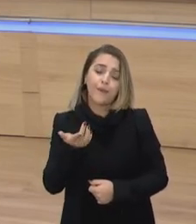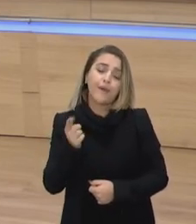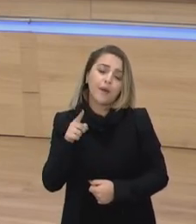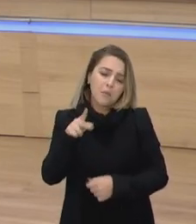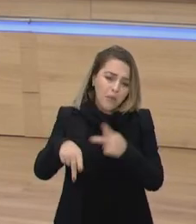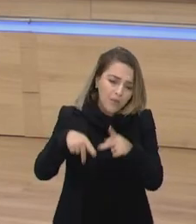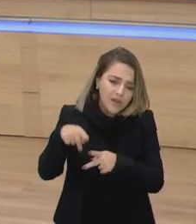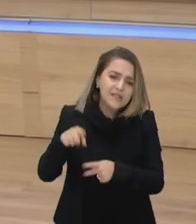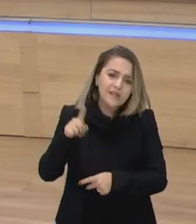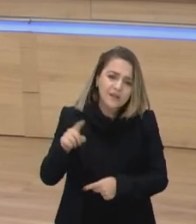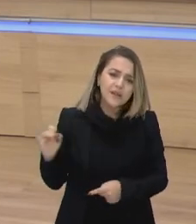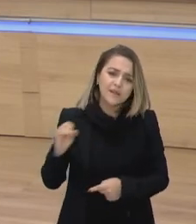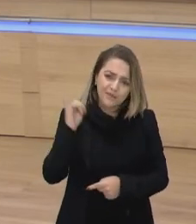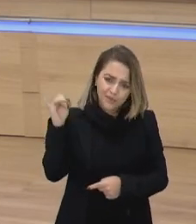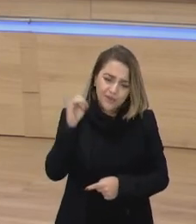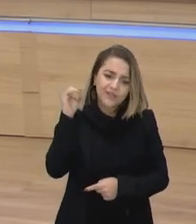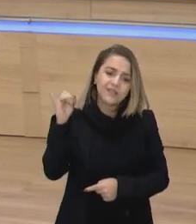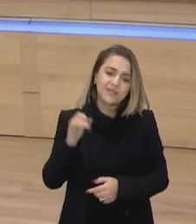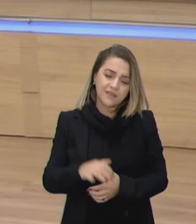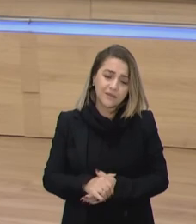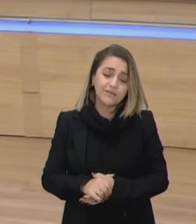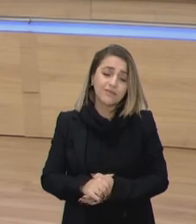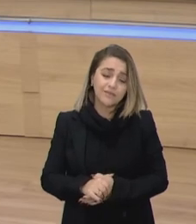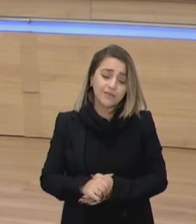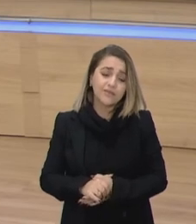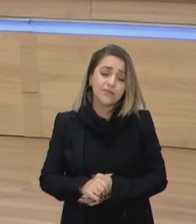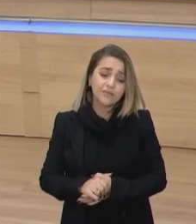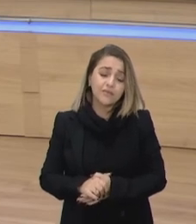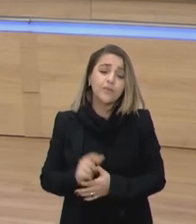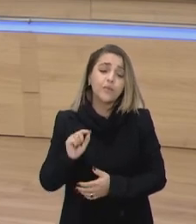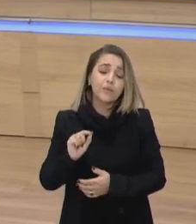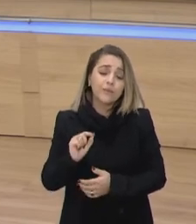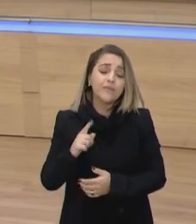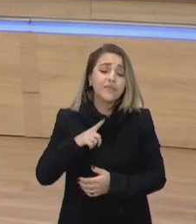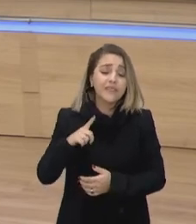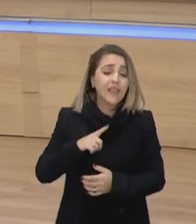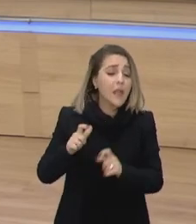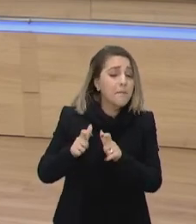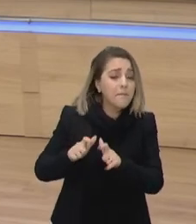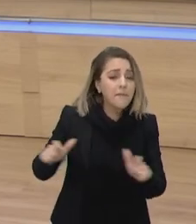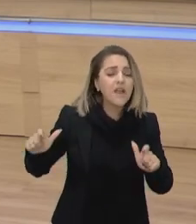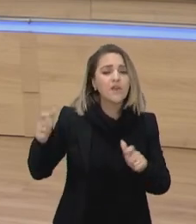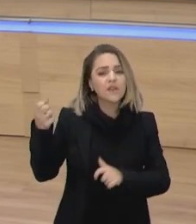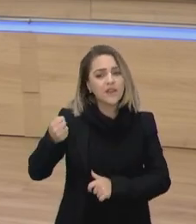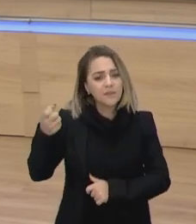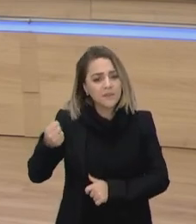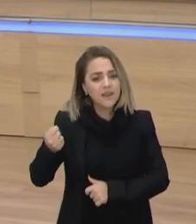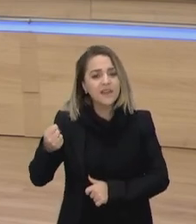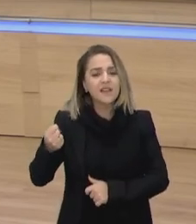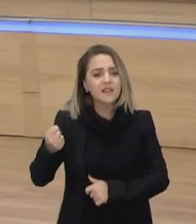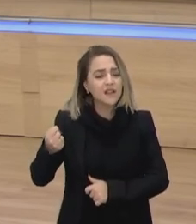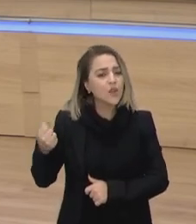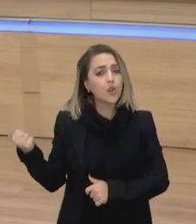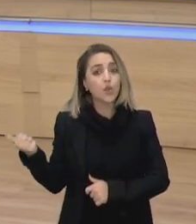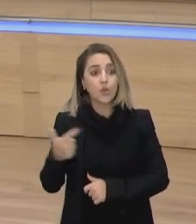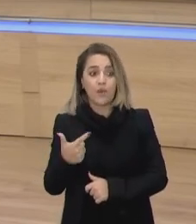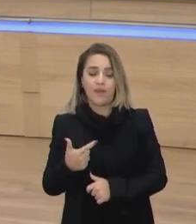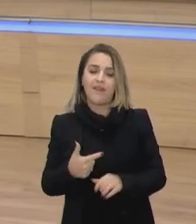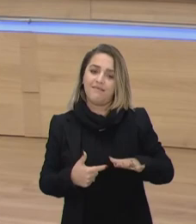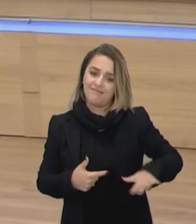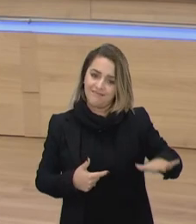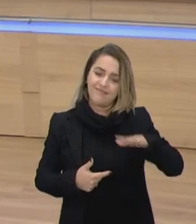desigualmente distribuída no sentido de que existem muitas pessoas brancas mais pessoas brancas do que pessoas